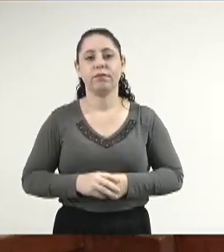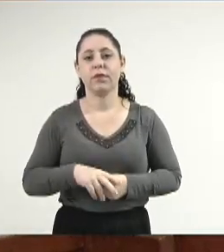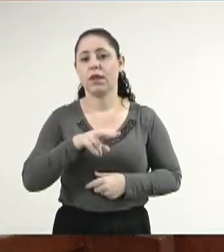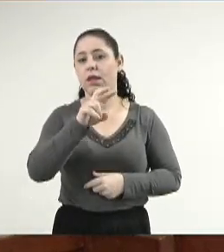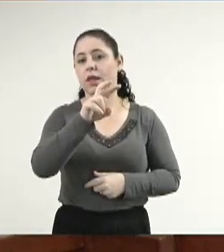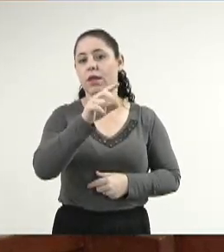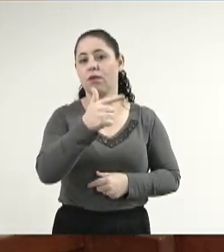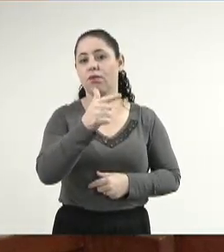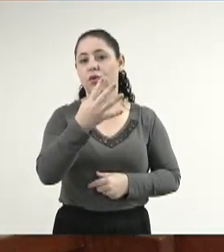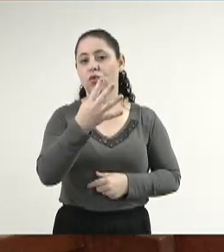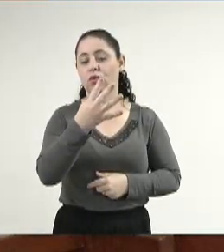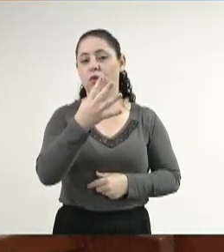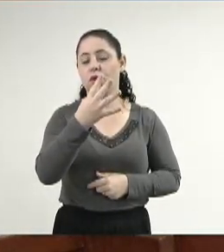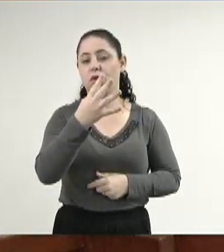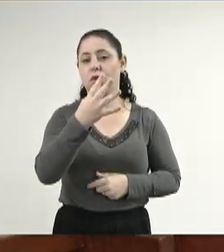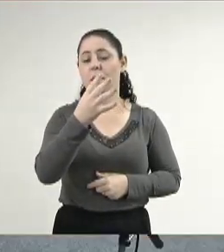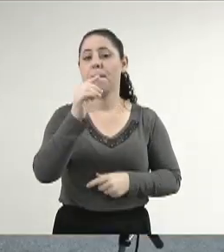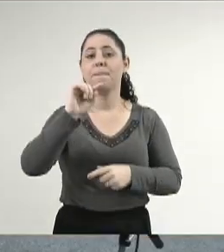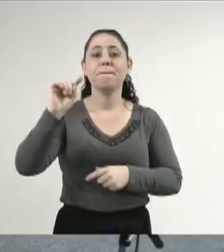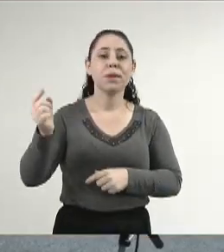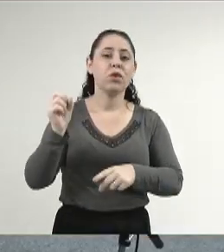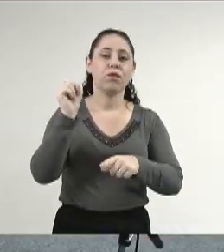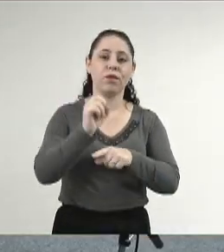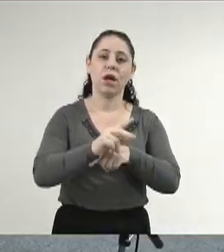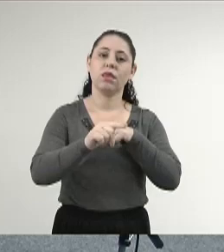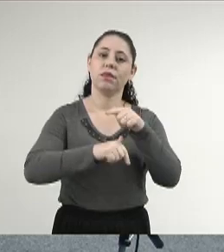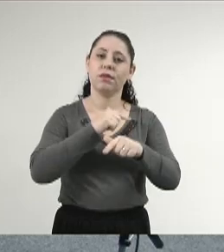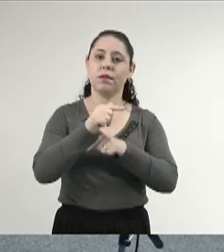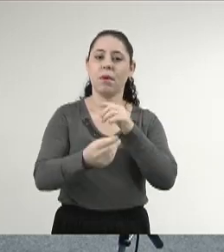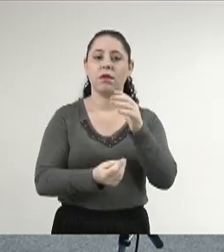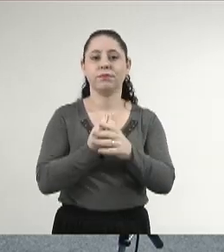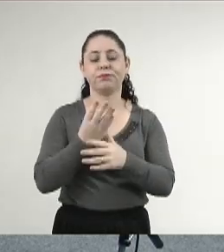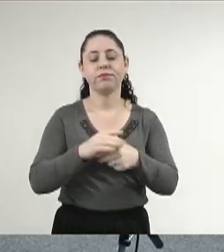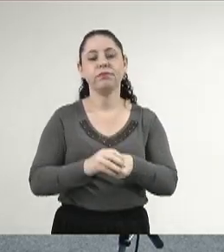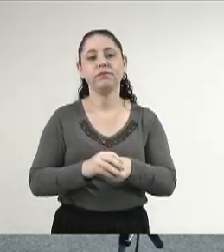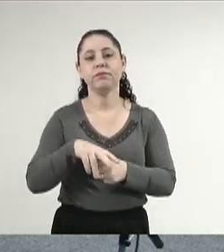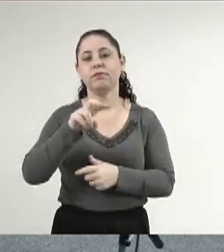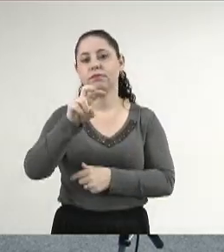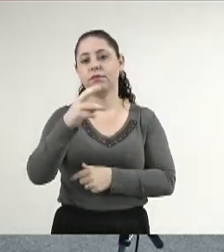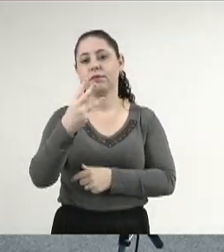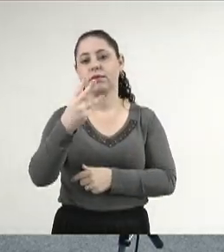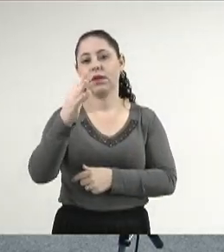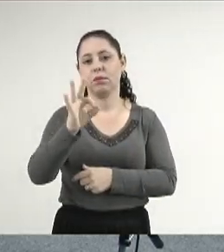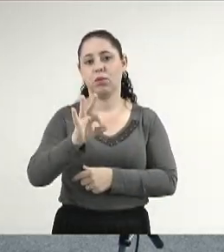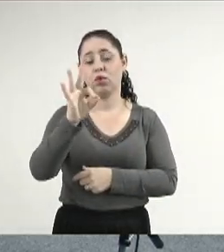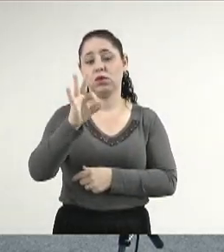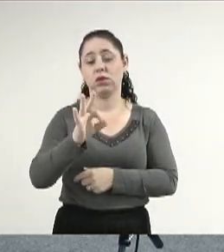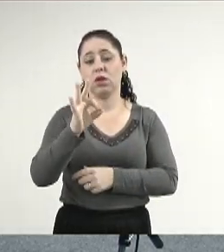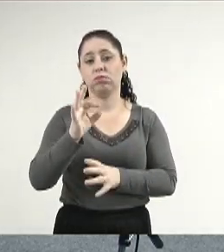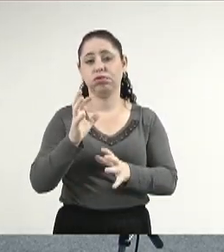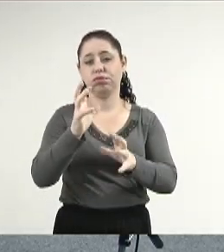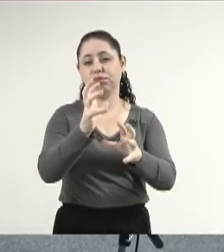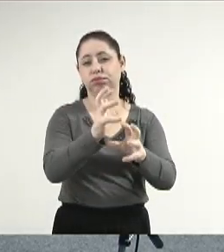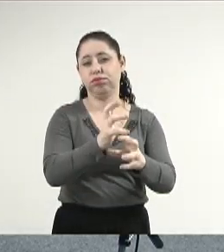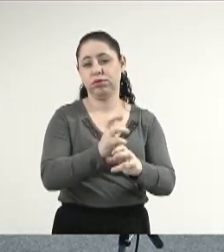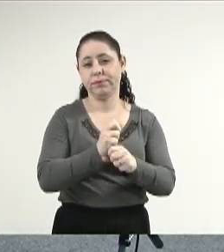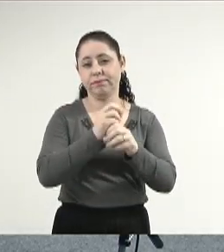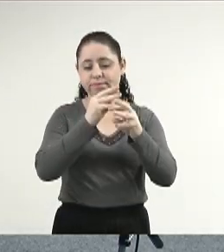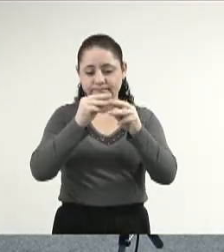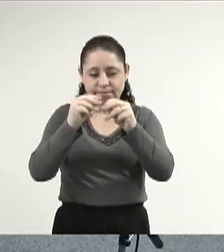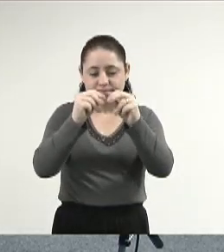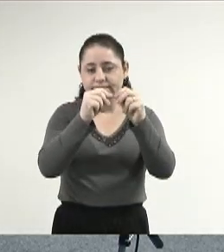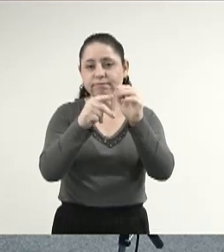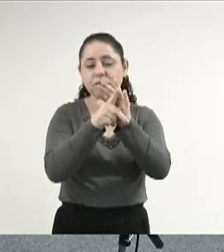524 mil empregos gerados pelas cooperativas e 53% da safra de grãos no país